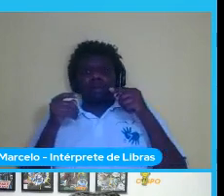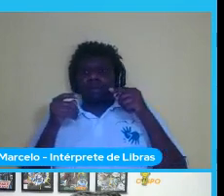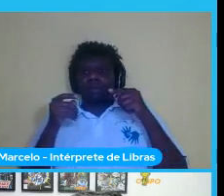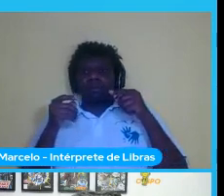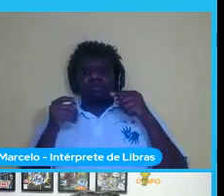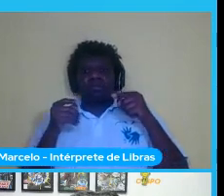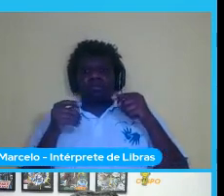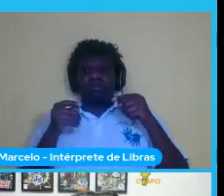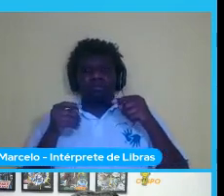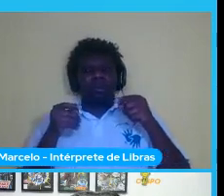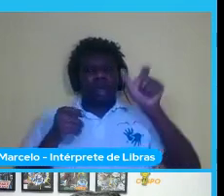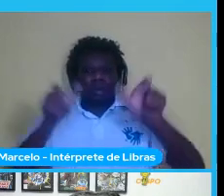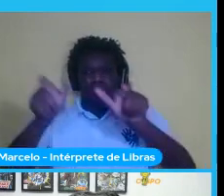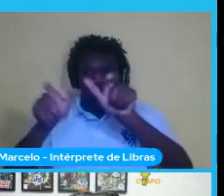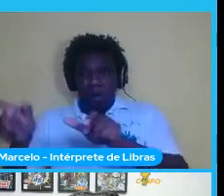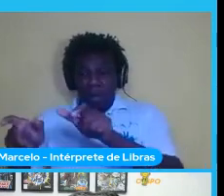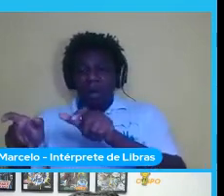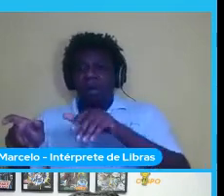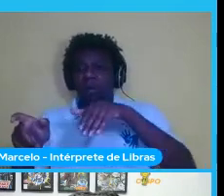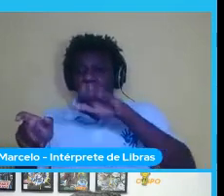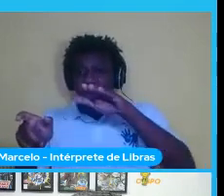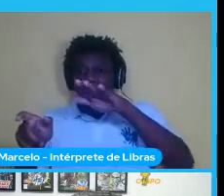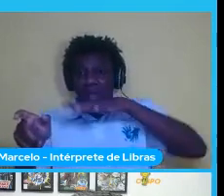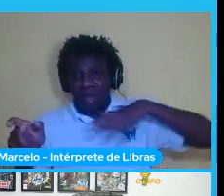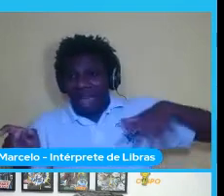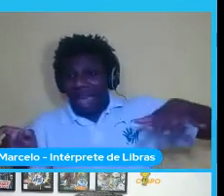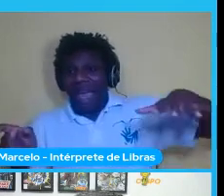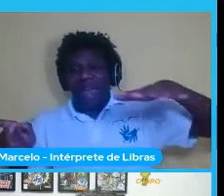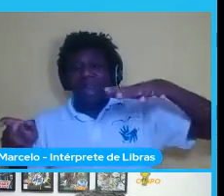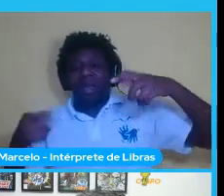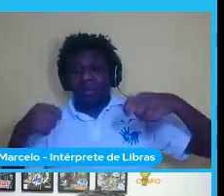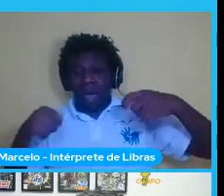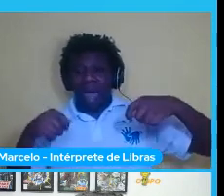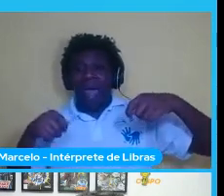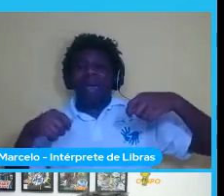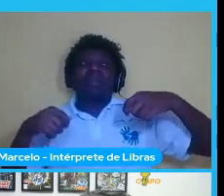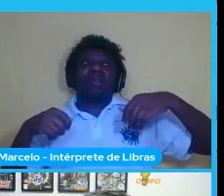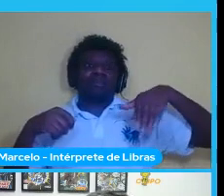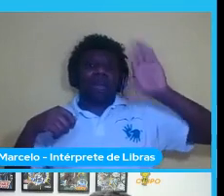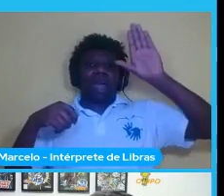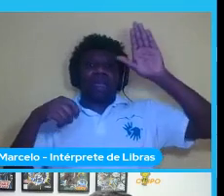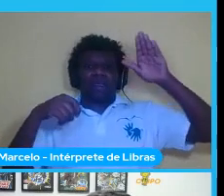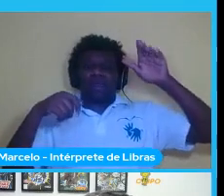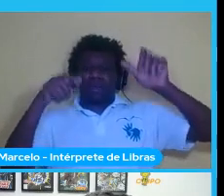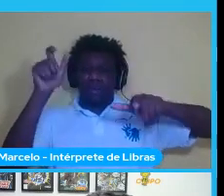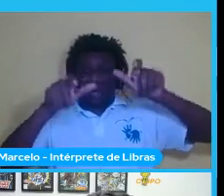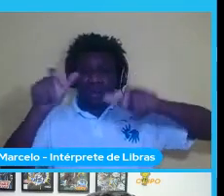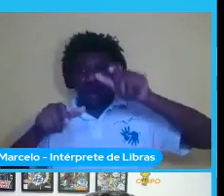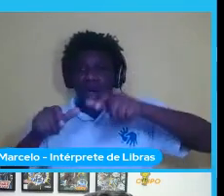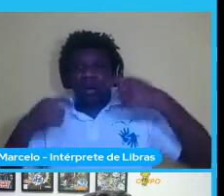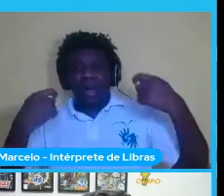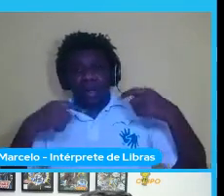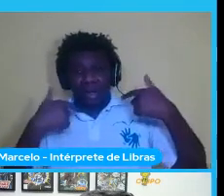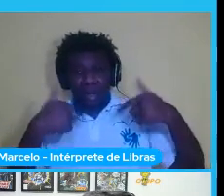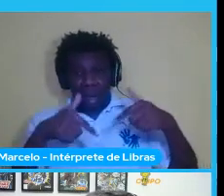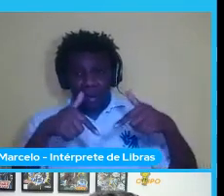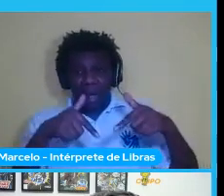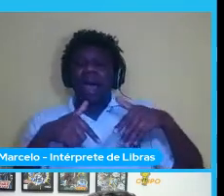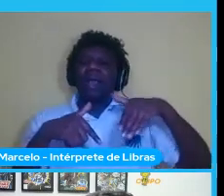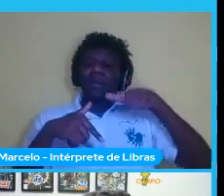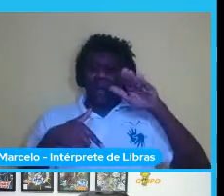que trabalha nessas áreas então quanto mais pessoas a gente tiver mais a gente conseguir diversificar a área da gente mais visão a vai ter em cima desses dados e dos problemas